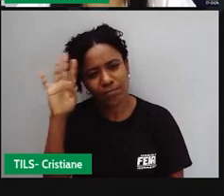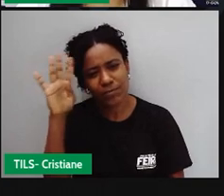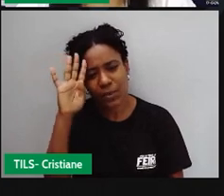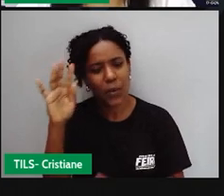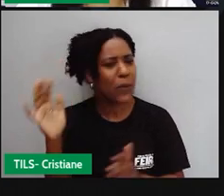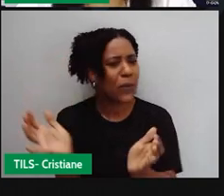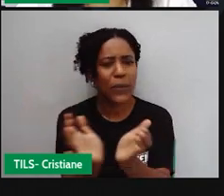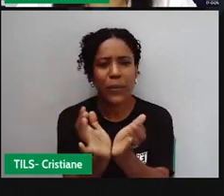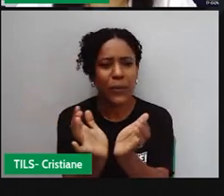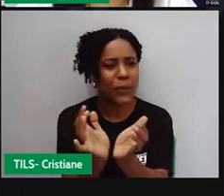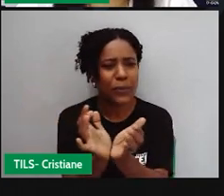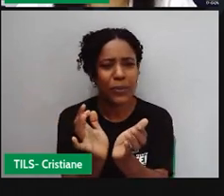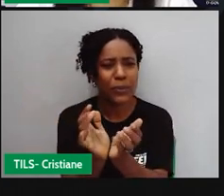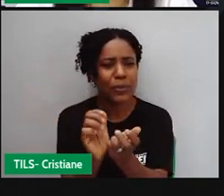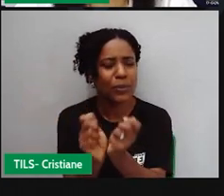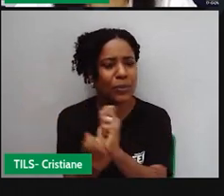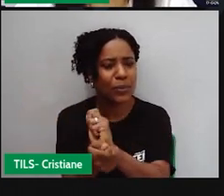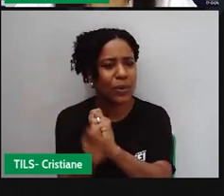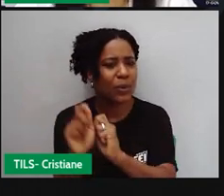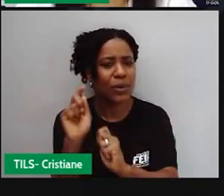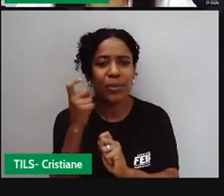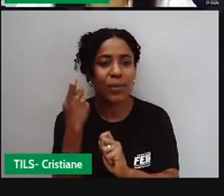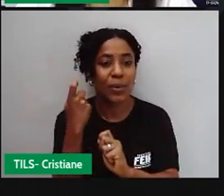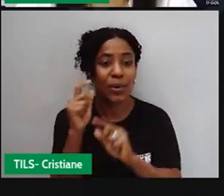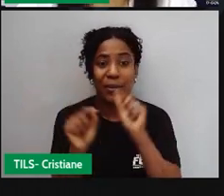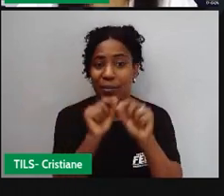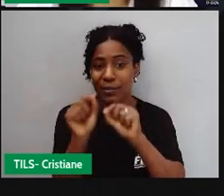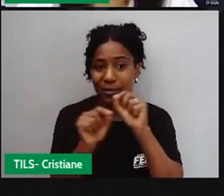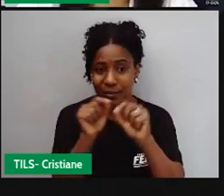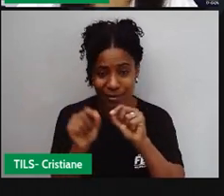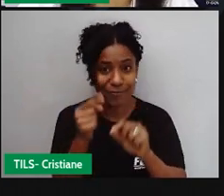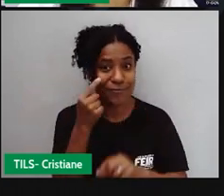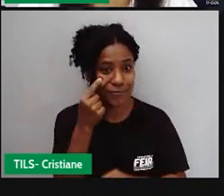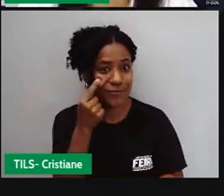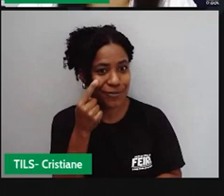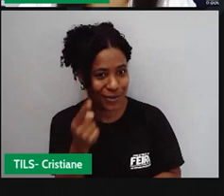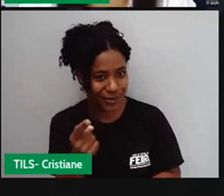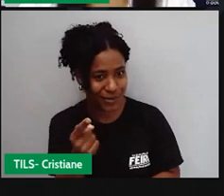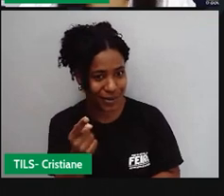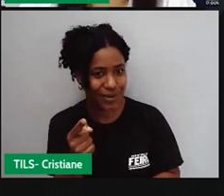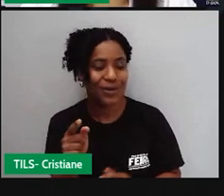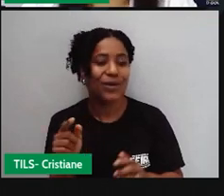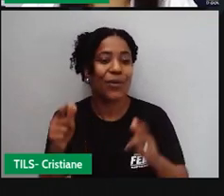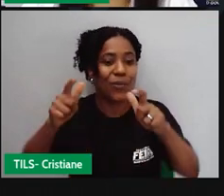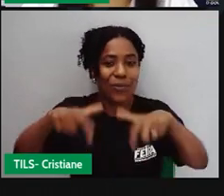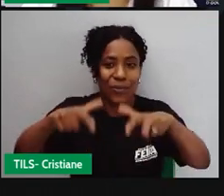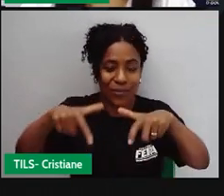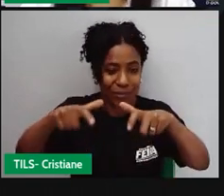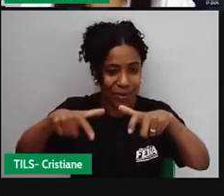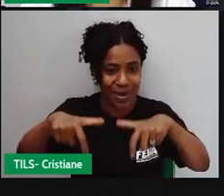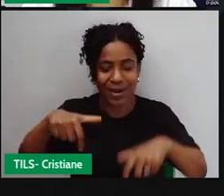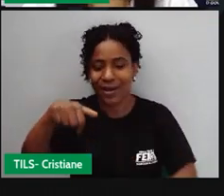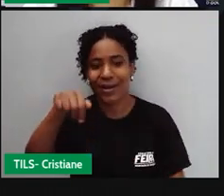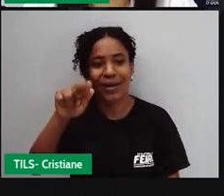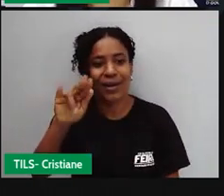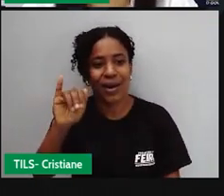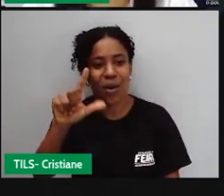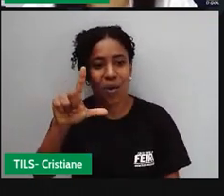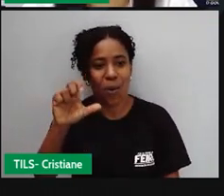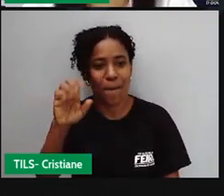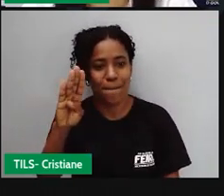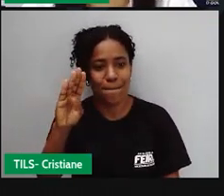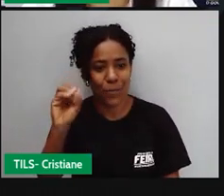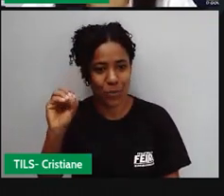são ou o que são os quilombolas. E a gente viu que quilombo se refere ao local, à comunidade